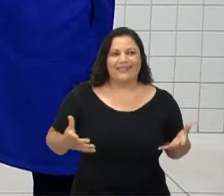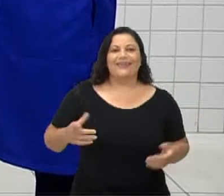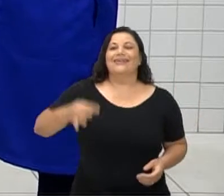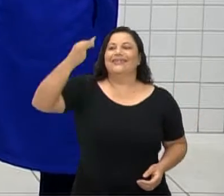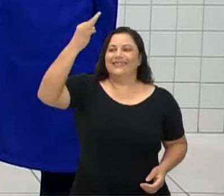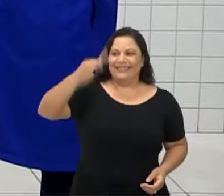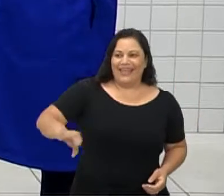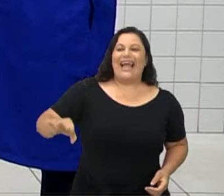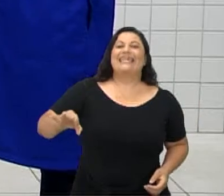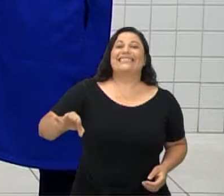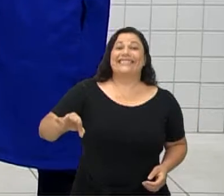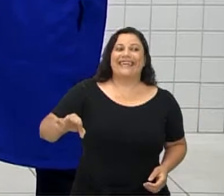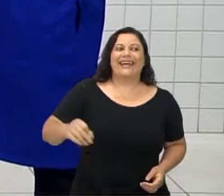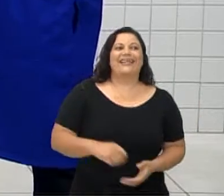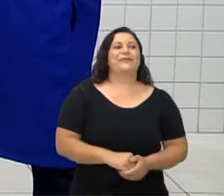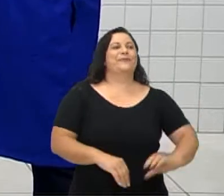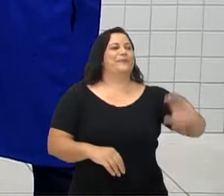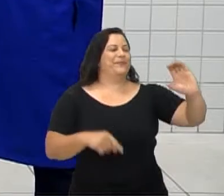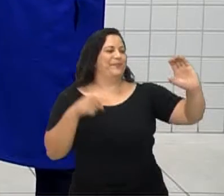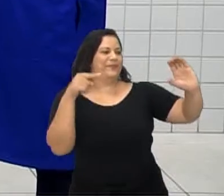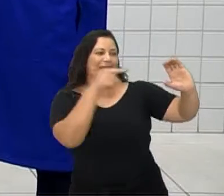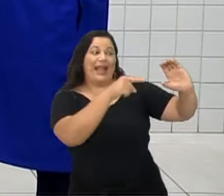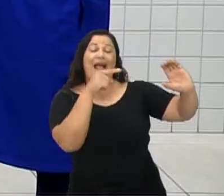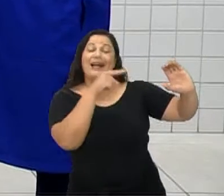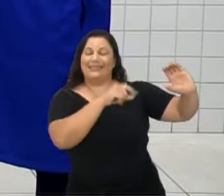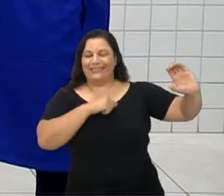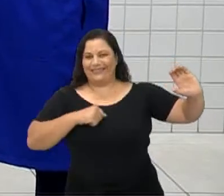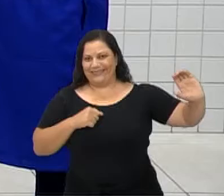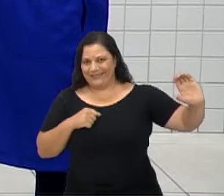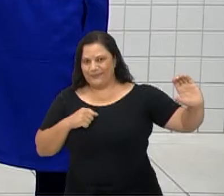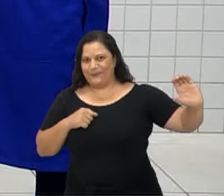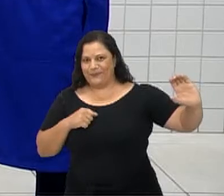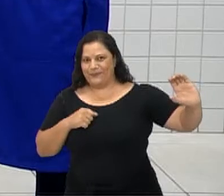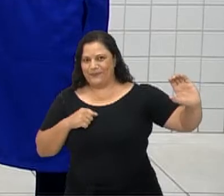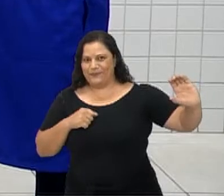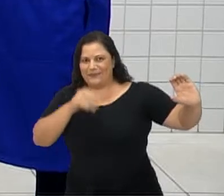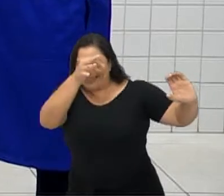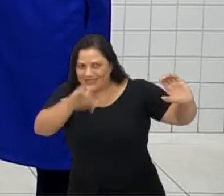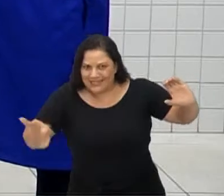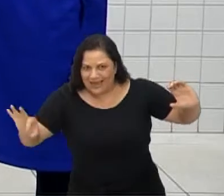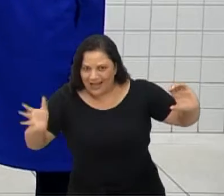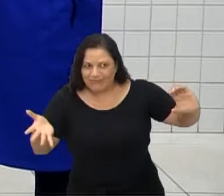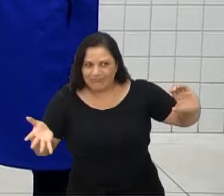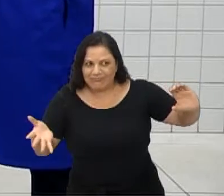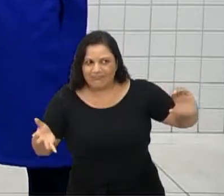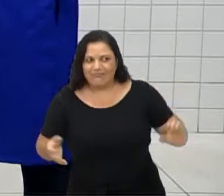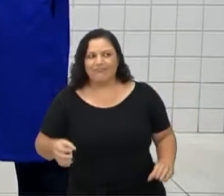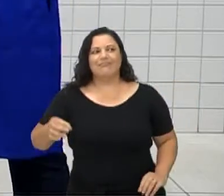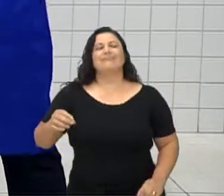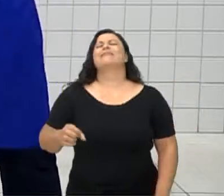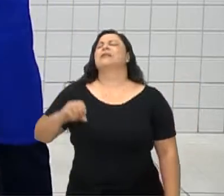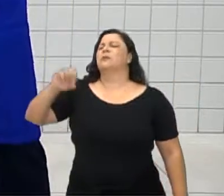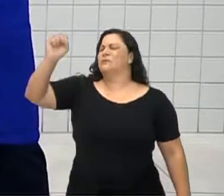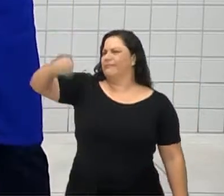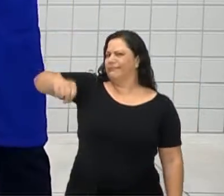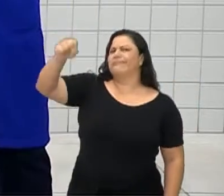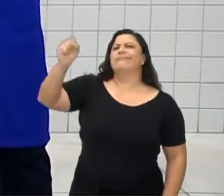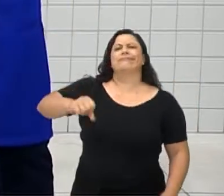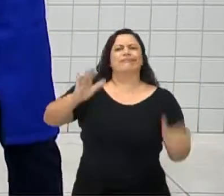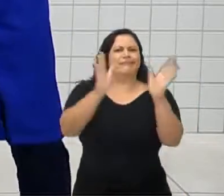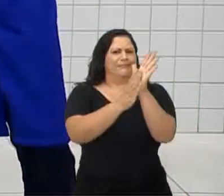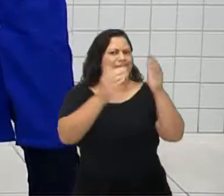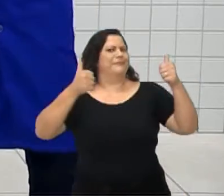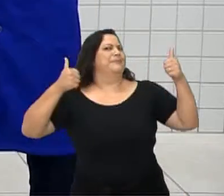correta a alternativa C, uma batalha. Vamos ver se eles acertaram. Muito bem, pessoal.